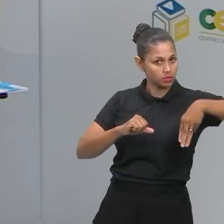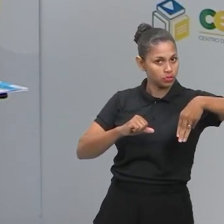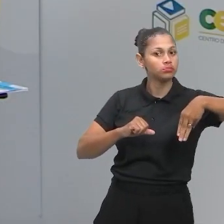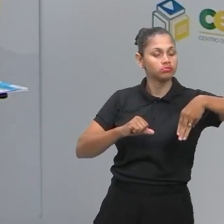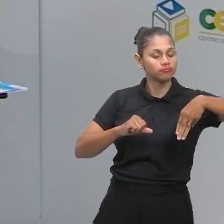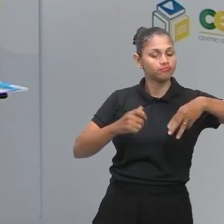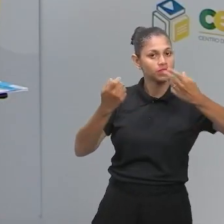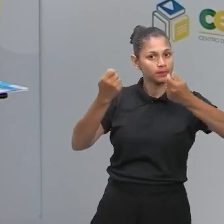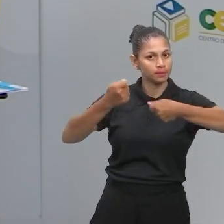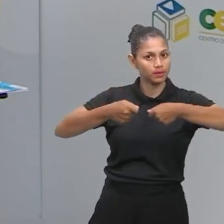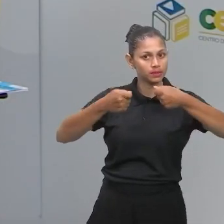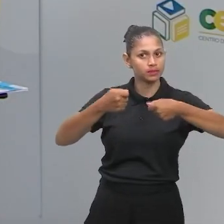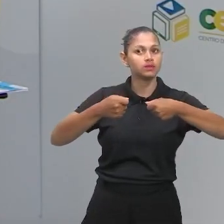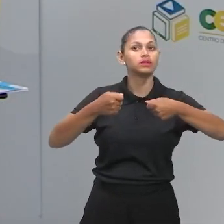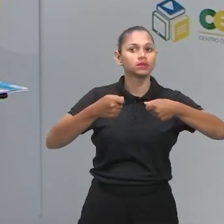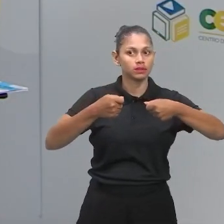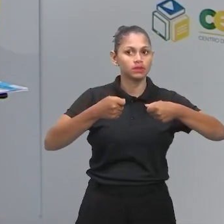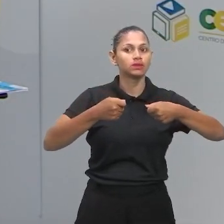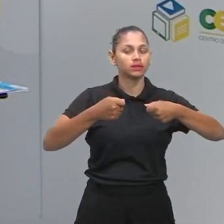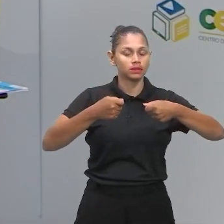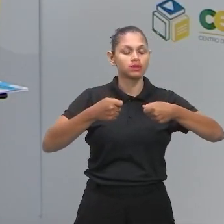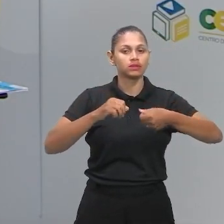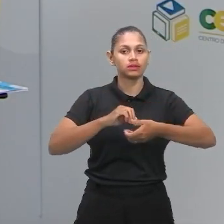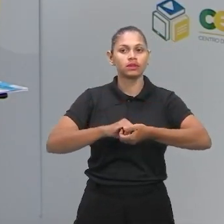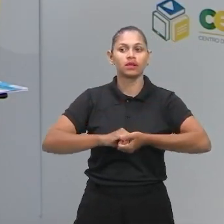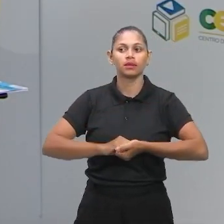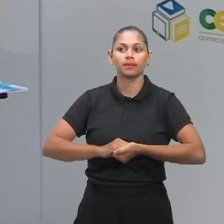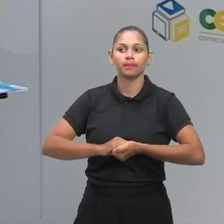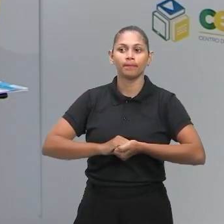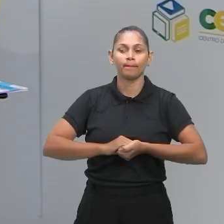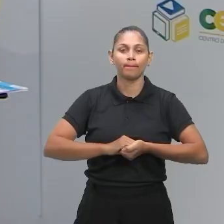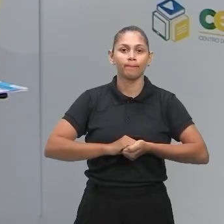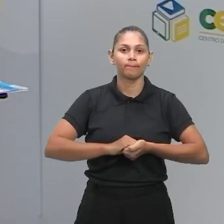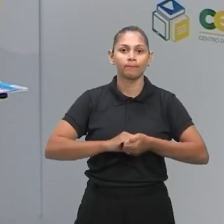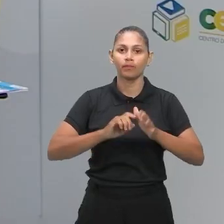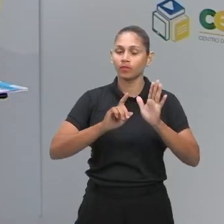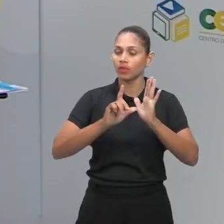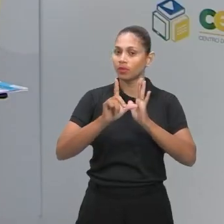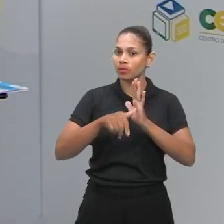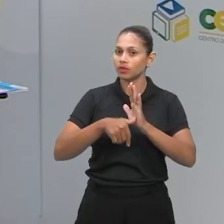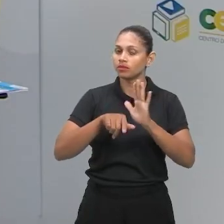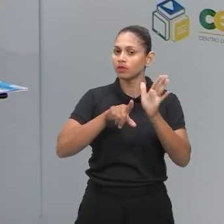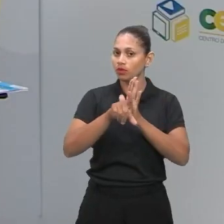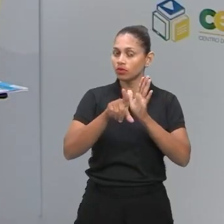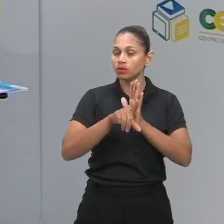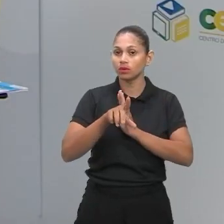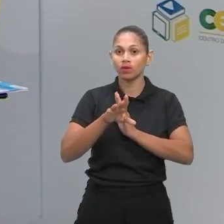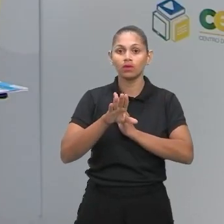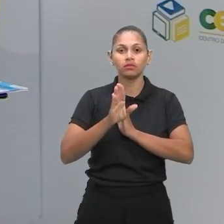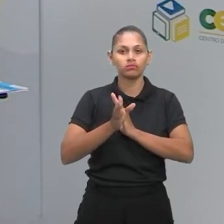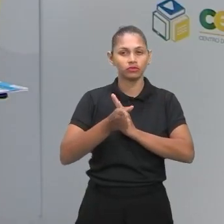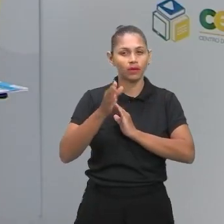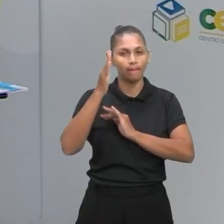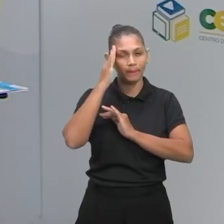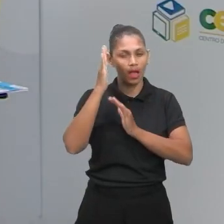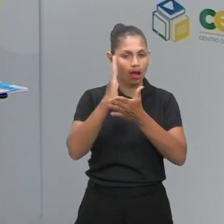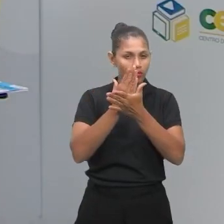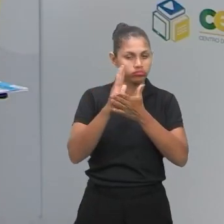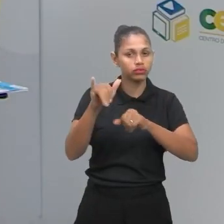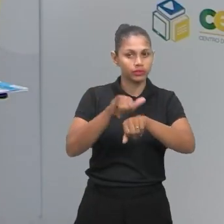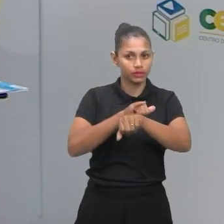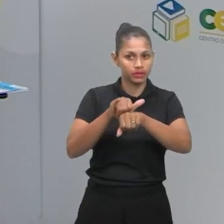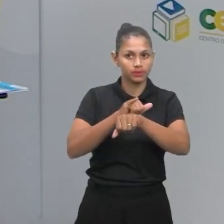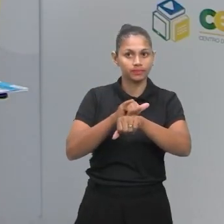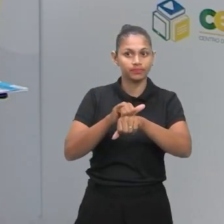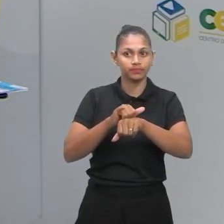decimal. O que é a cagada decimal? A gente já vai conhecer na próxima questão. Mas a cagada decimal é quando você sai de metros para centímetros.